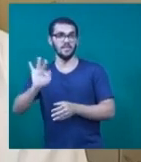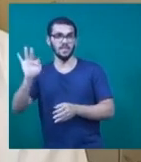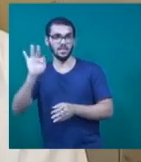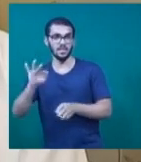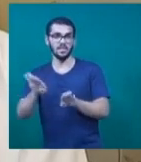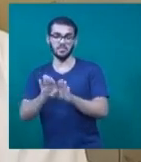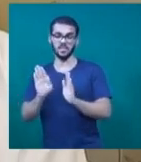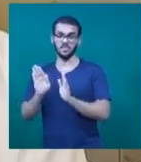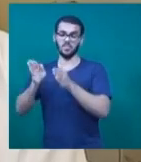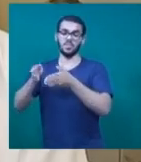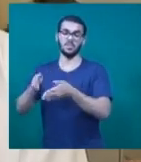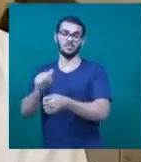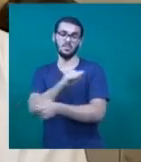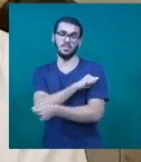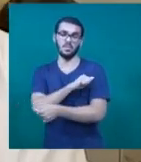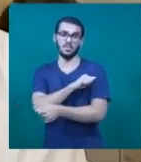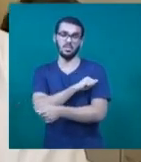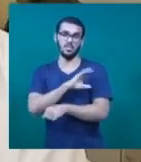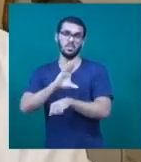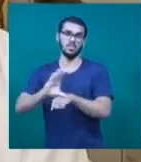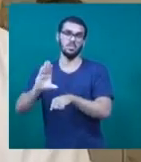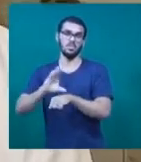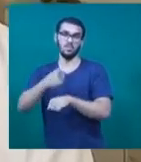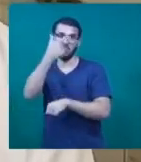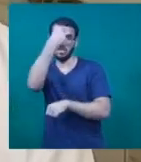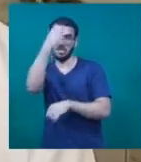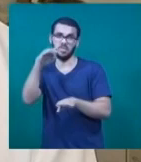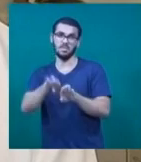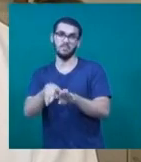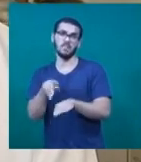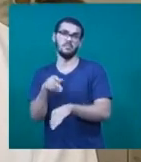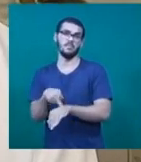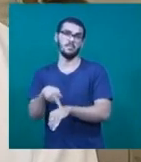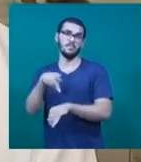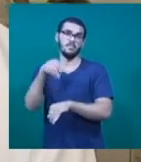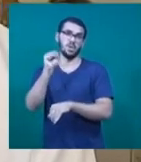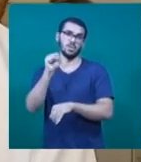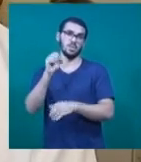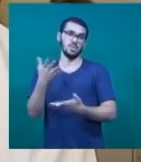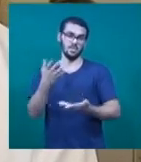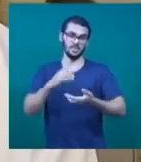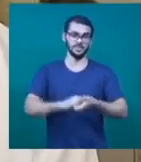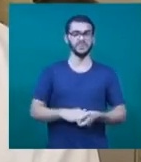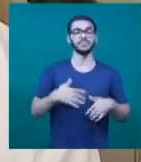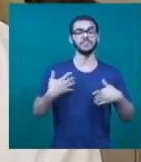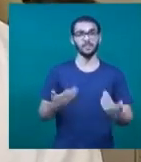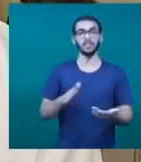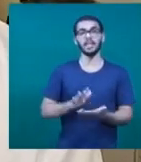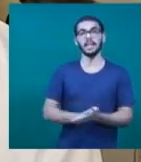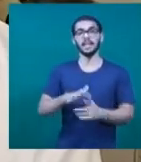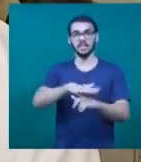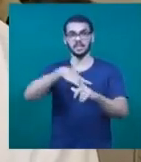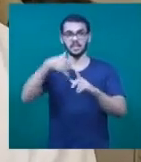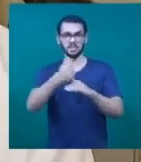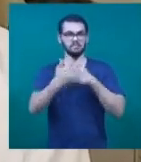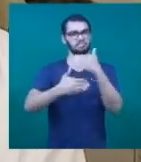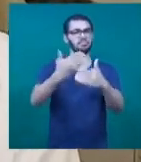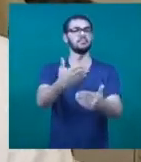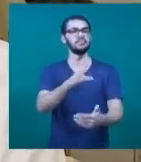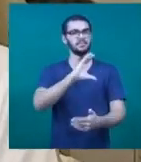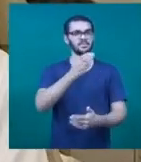os alunos de graduação e de pós-graduação. Bom, a Sociedade Brasileira para o Progresso da Ciência